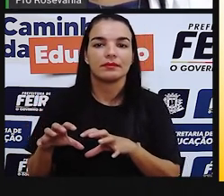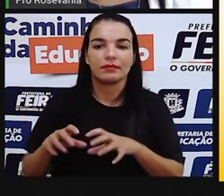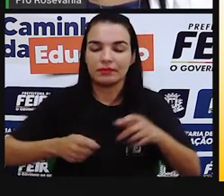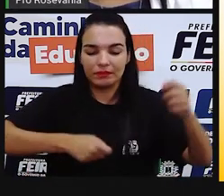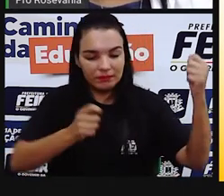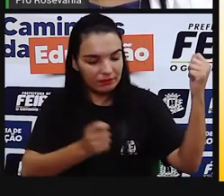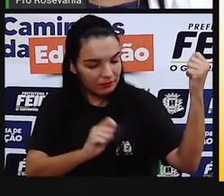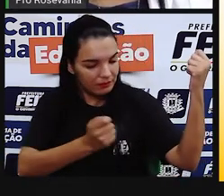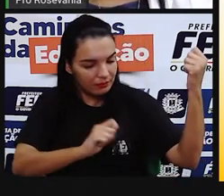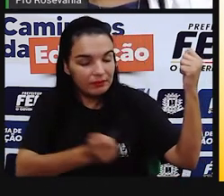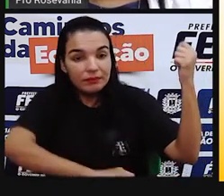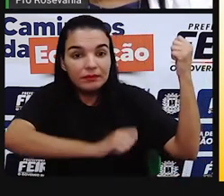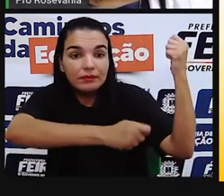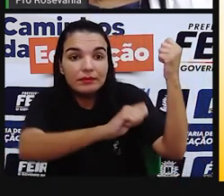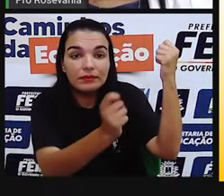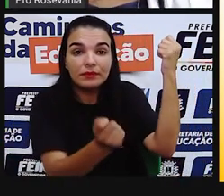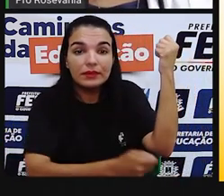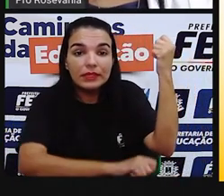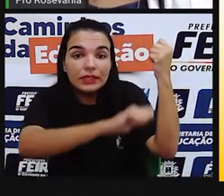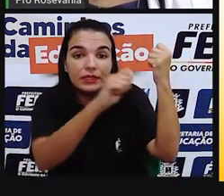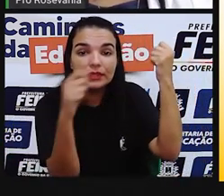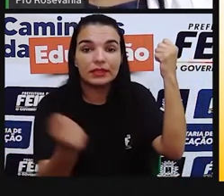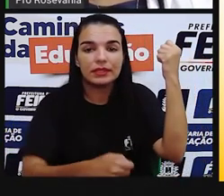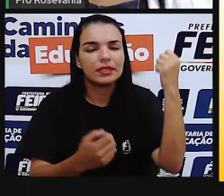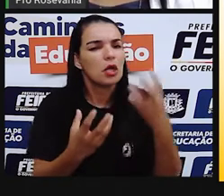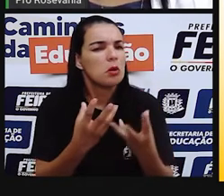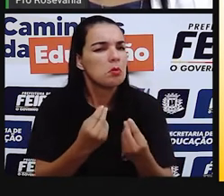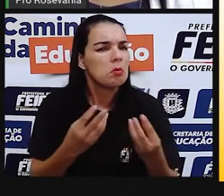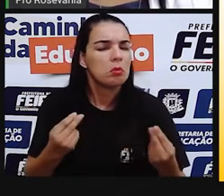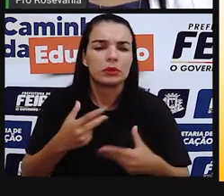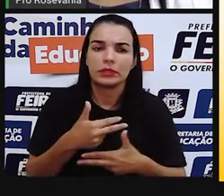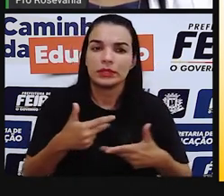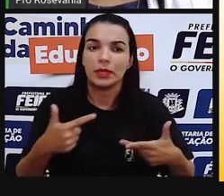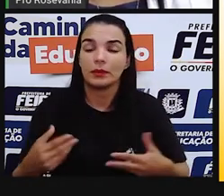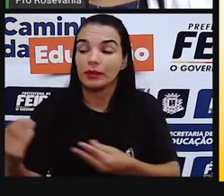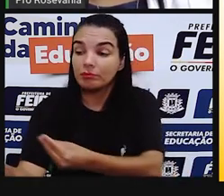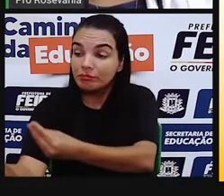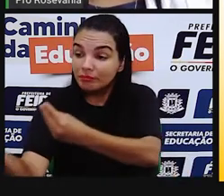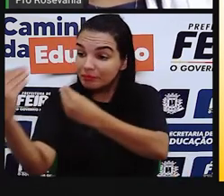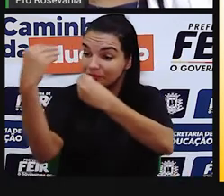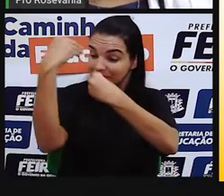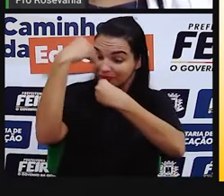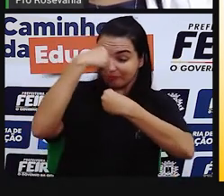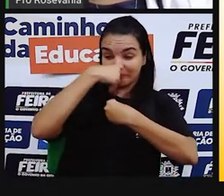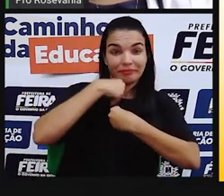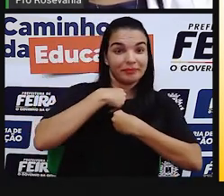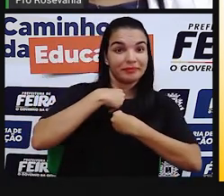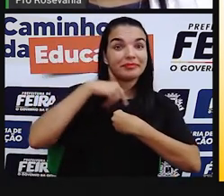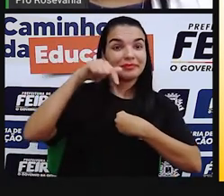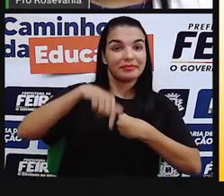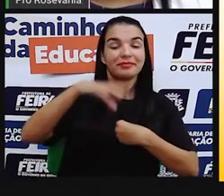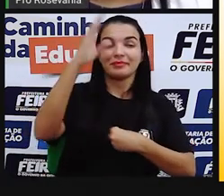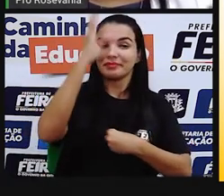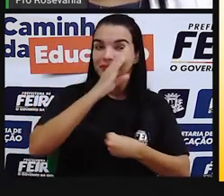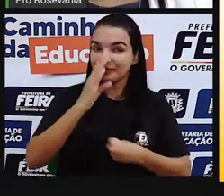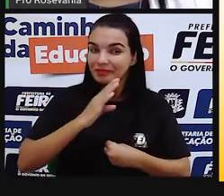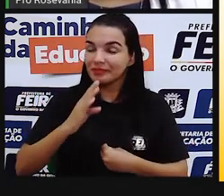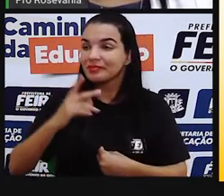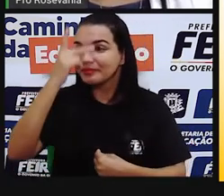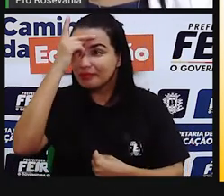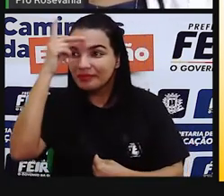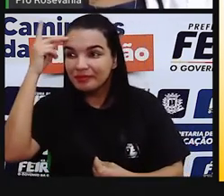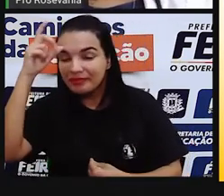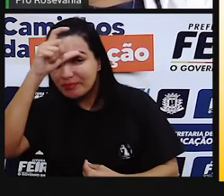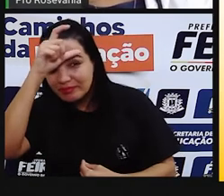Dos instrumentos fabricados. A tem uma série de coisas que a gente herdou, né? Dos povos africanos. Até a questão de reparar os